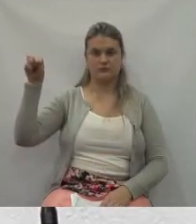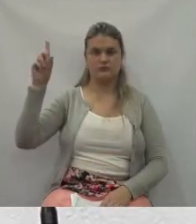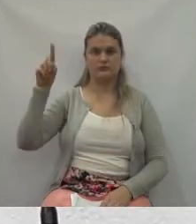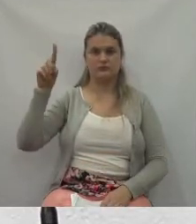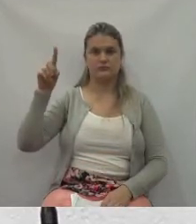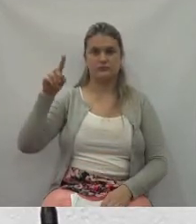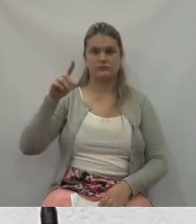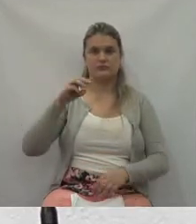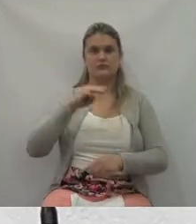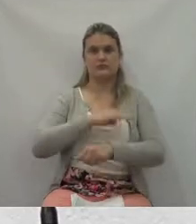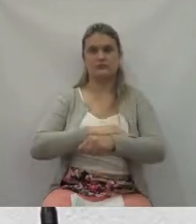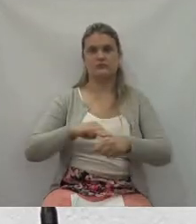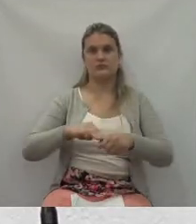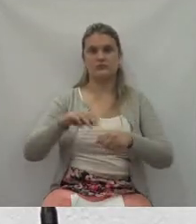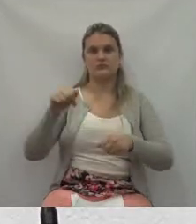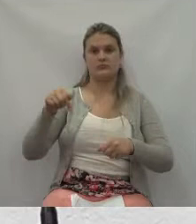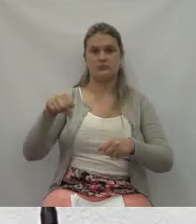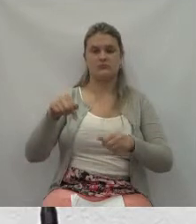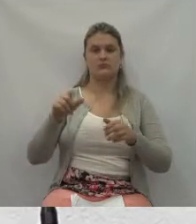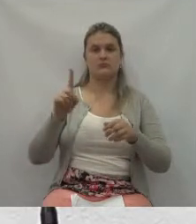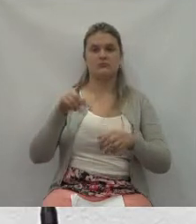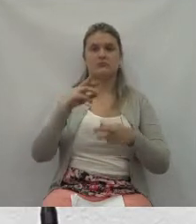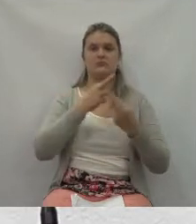representante do Judiciário.